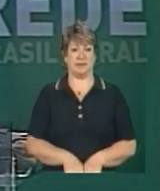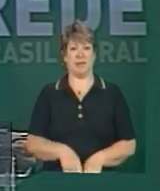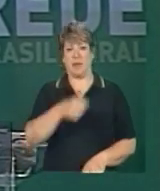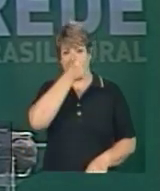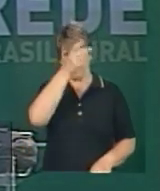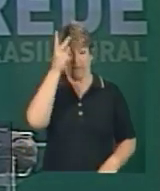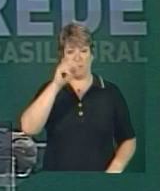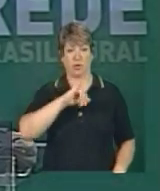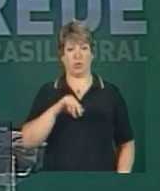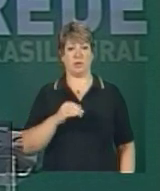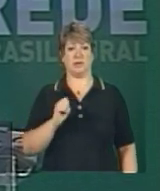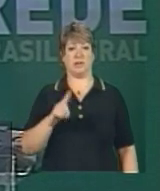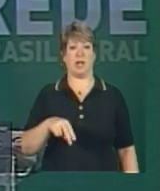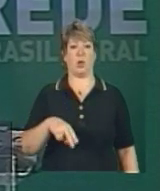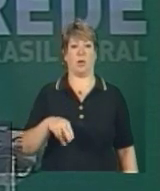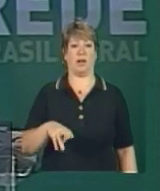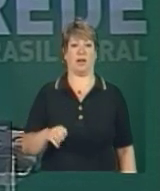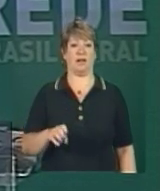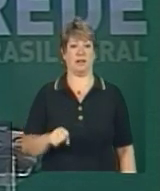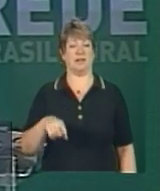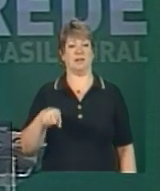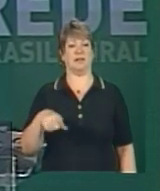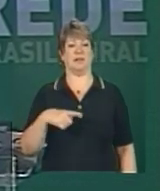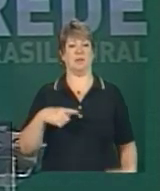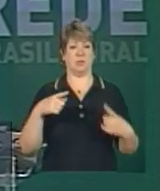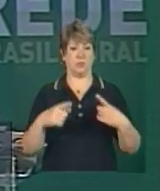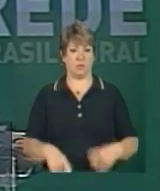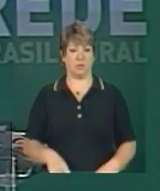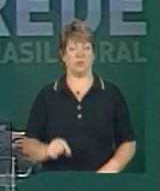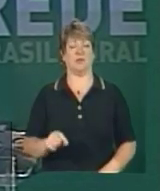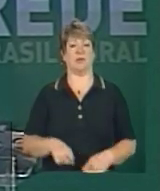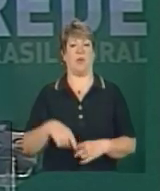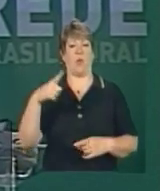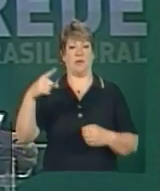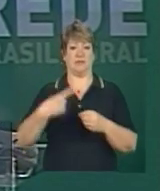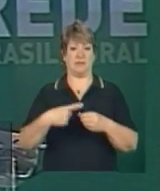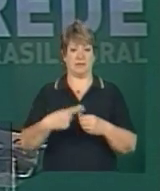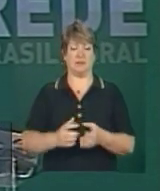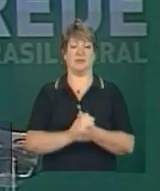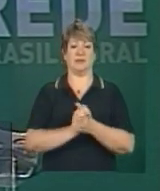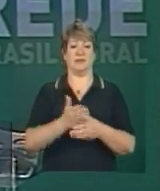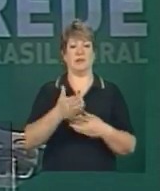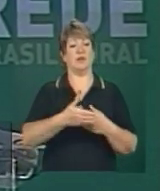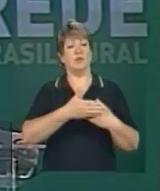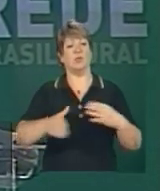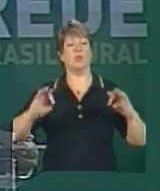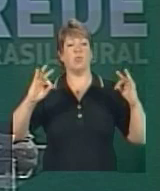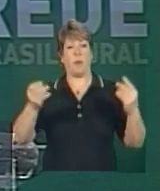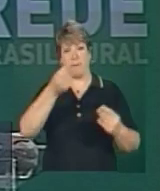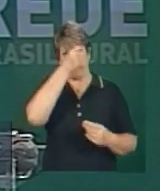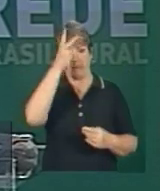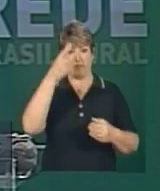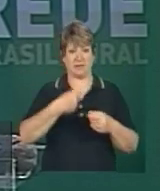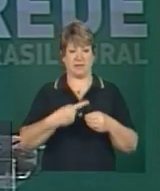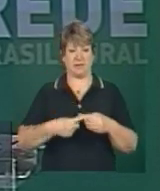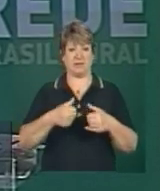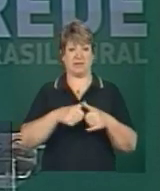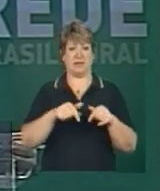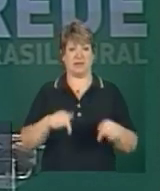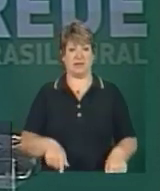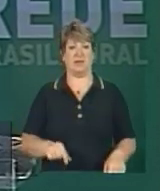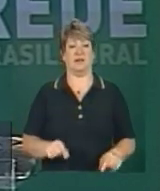prefeito José Nunes, de São Lourenço do Sul, em seu nome, cumprimentar todos os prefeitos presentes, em particular,